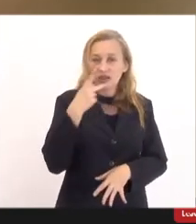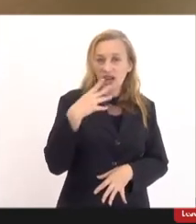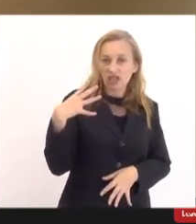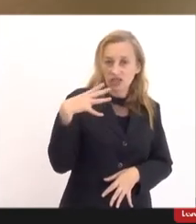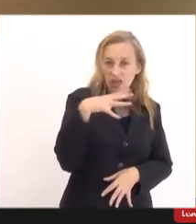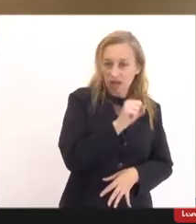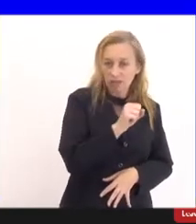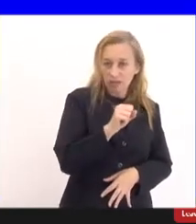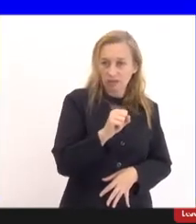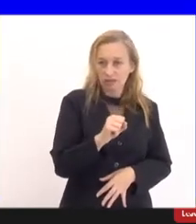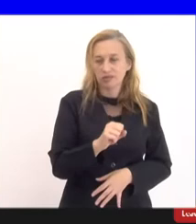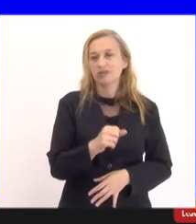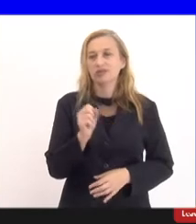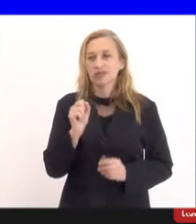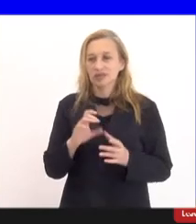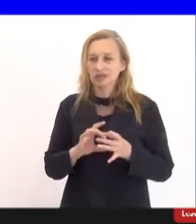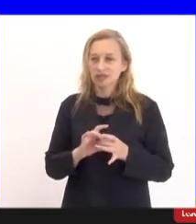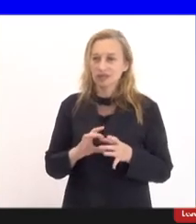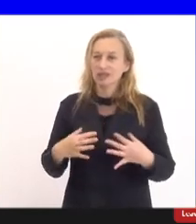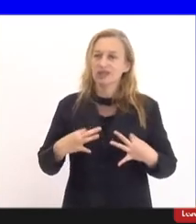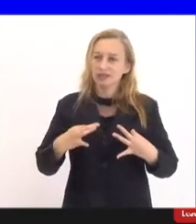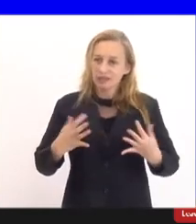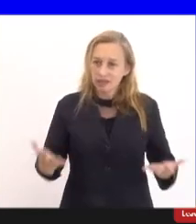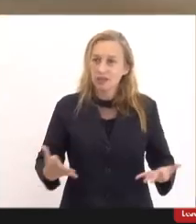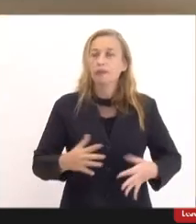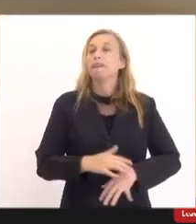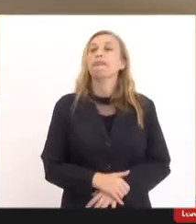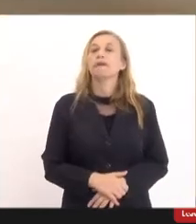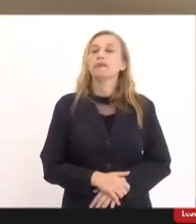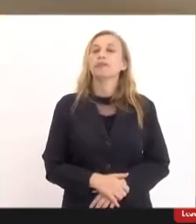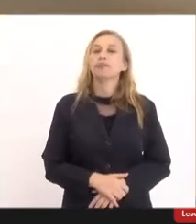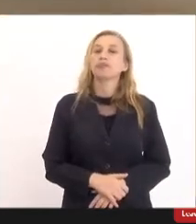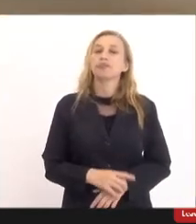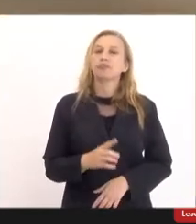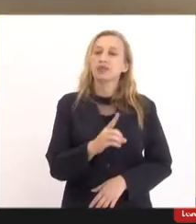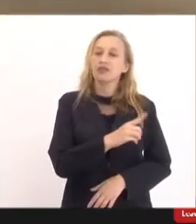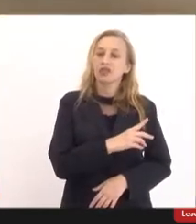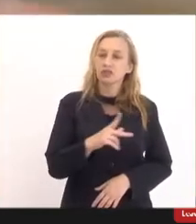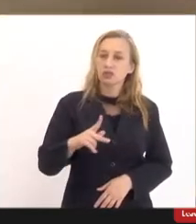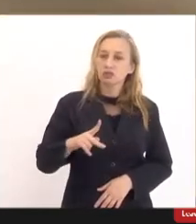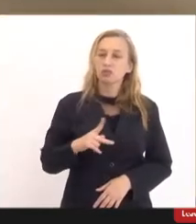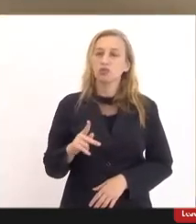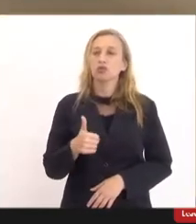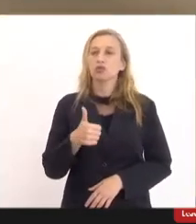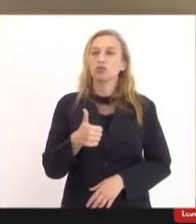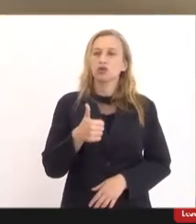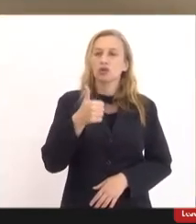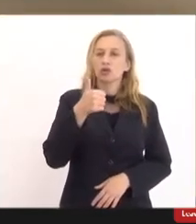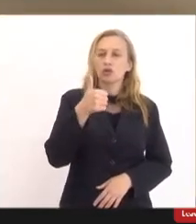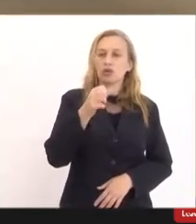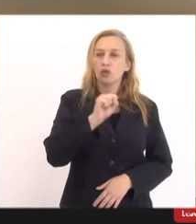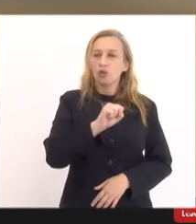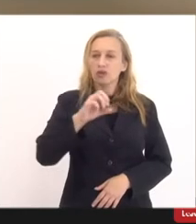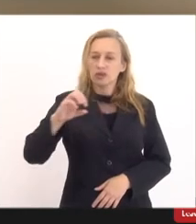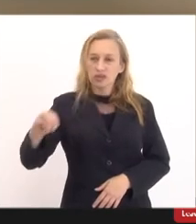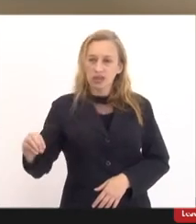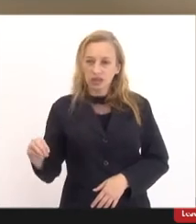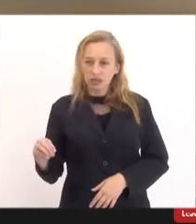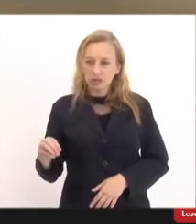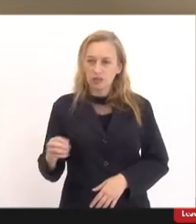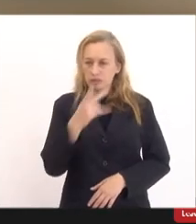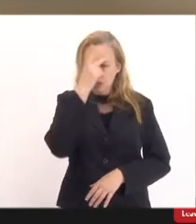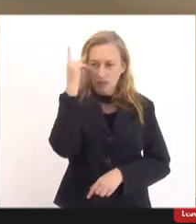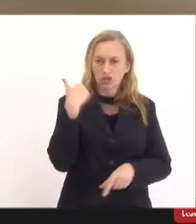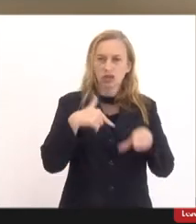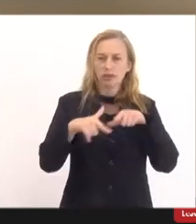É a vontade. Bom, nós na Defensoria somos 800 defensores aqui no Estado do Rio de Janeiro, mais ou menos,